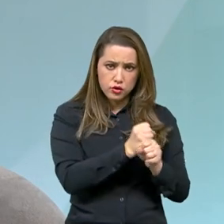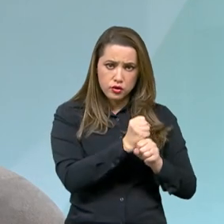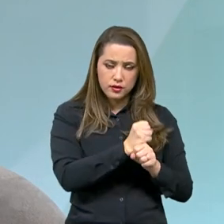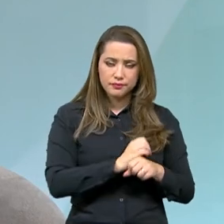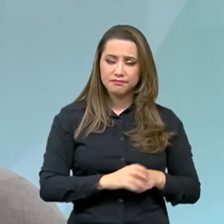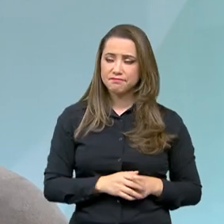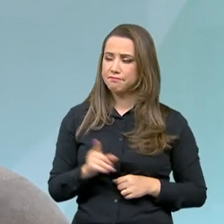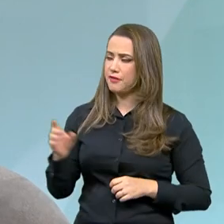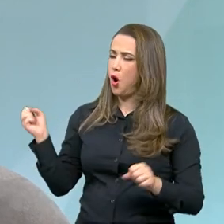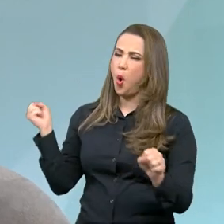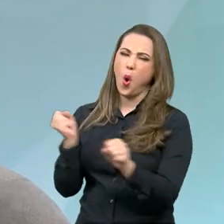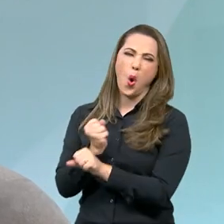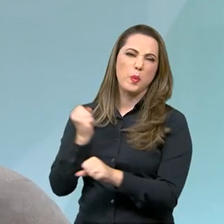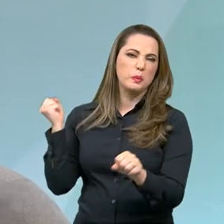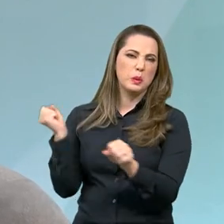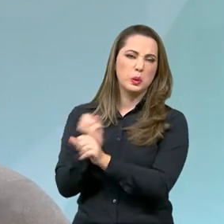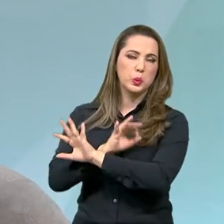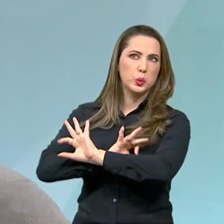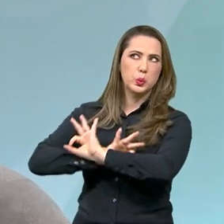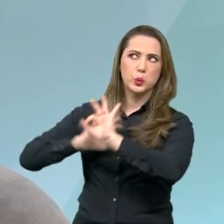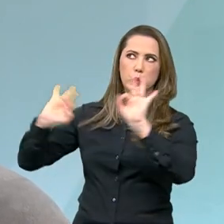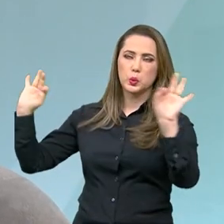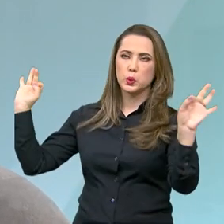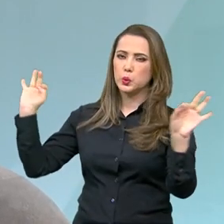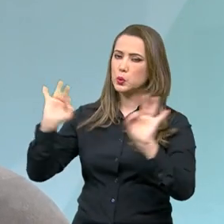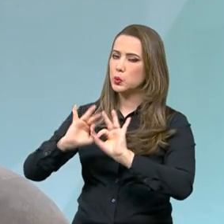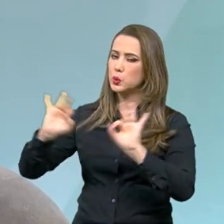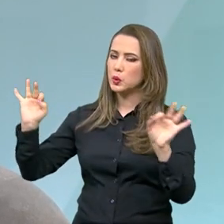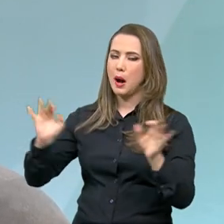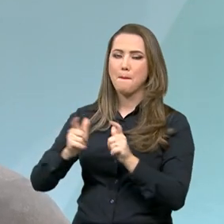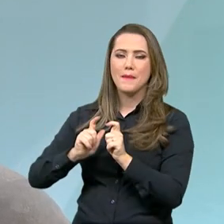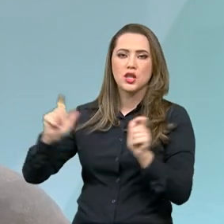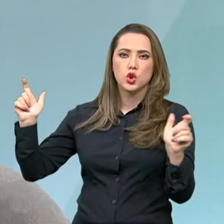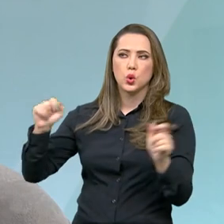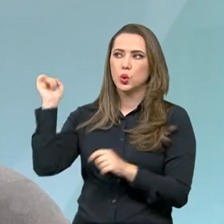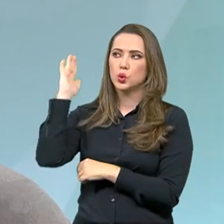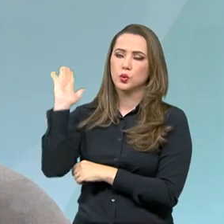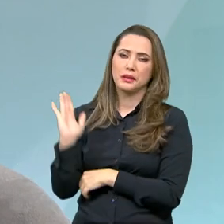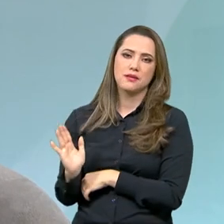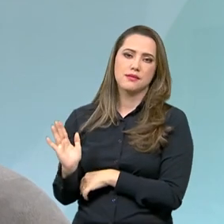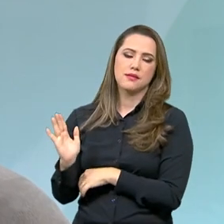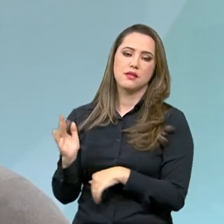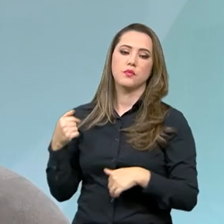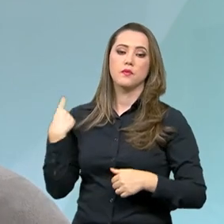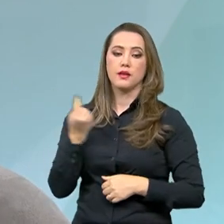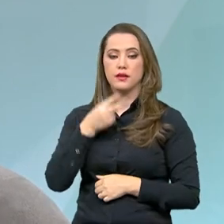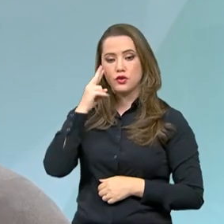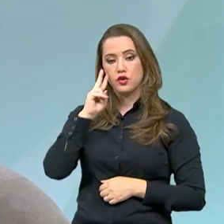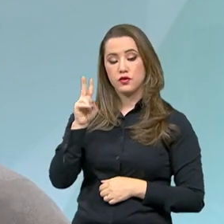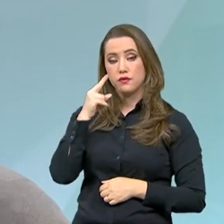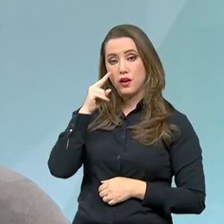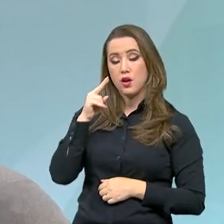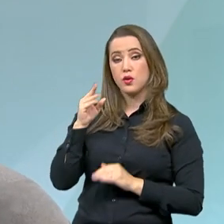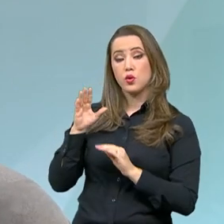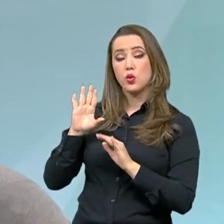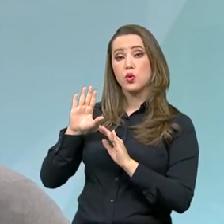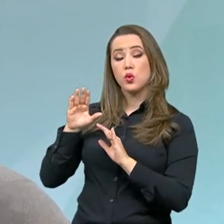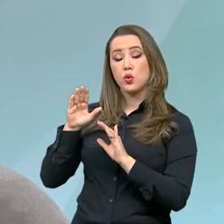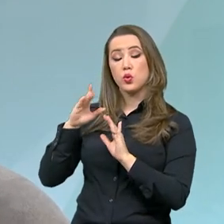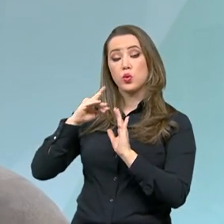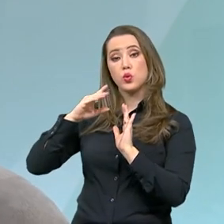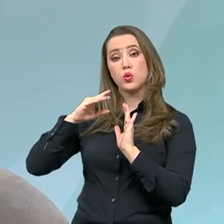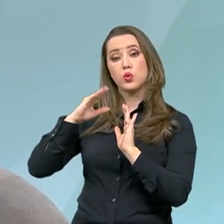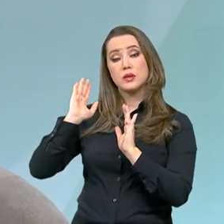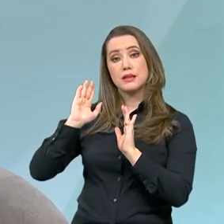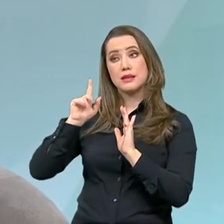obra fantástica, né? É maior obra de infraestrutura hídrica da história do Brasil. Começa a se falar, se você entrar no site do Senado Federal, você vai encontrar documentos da